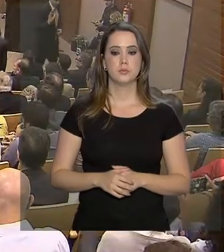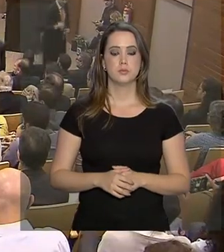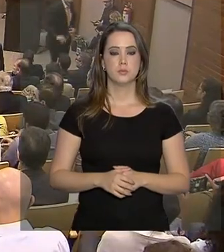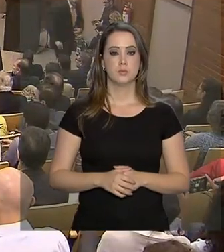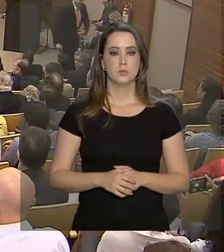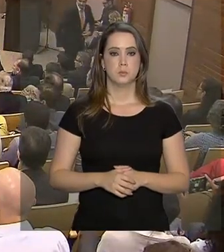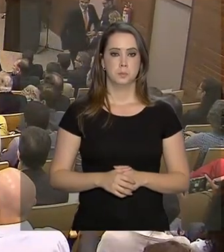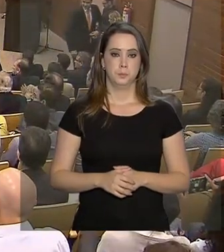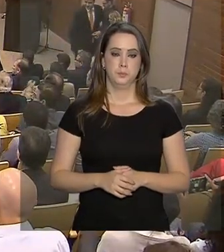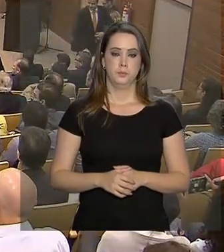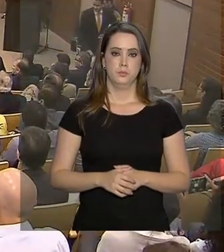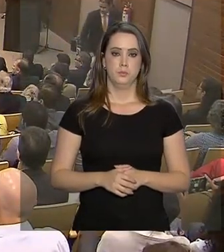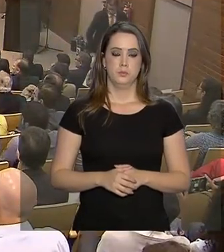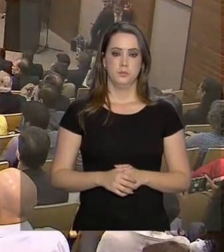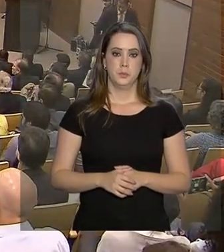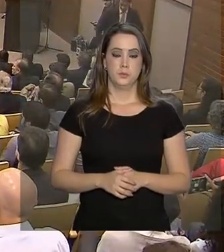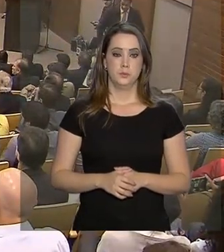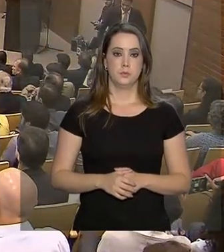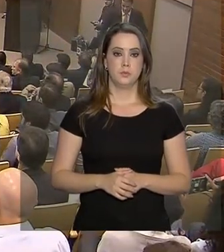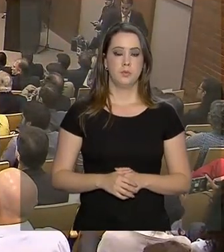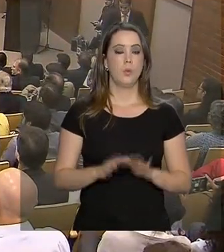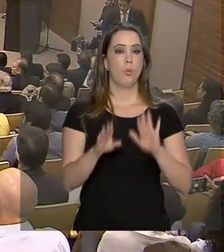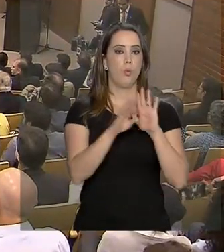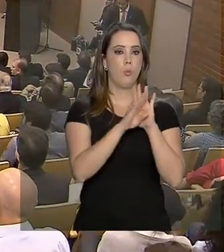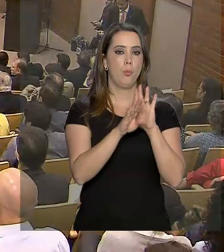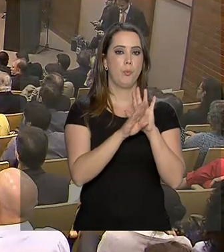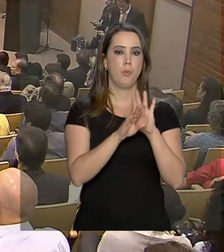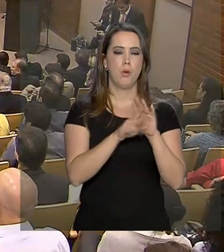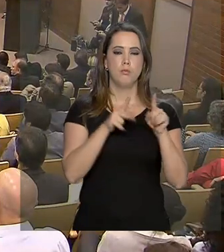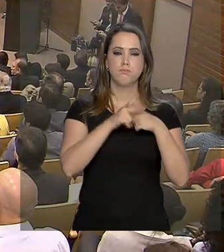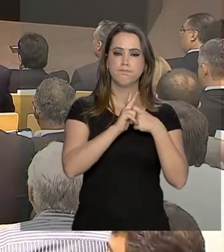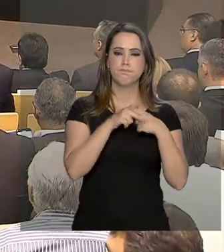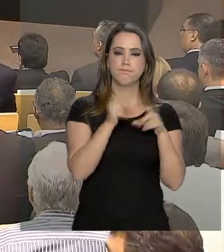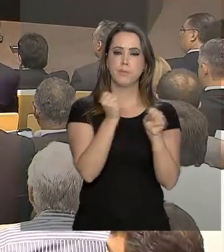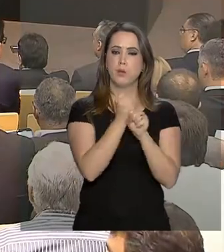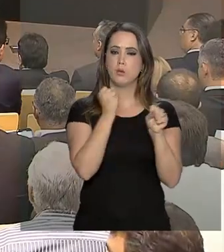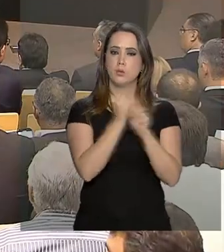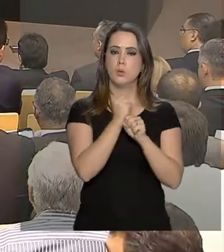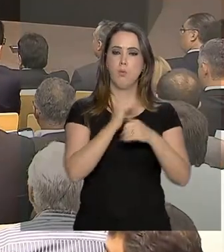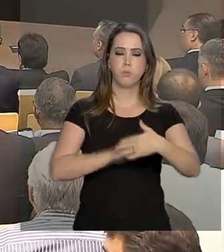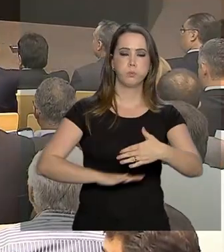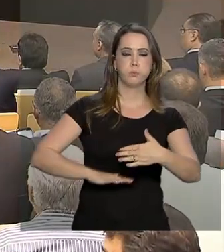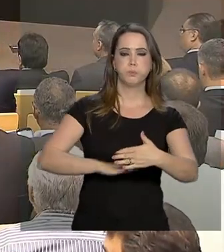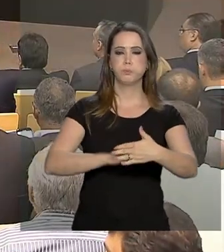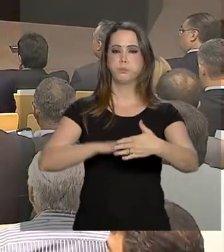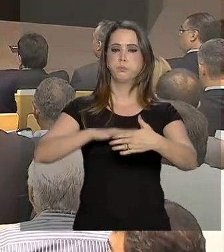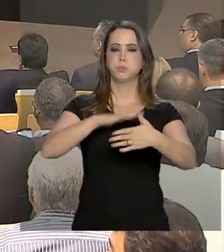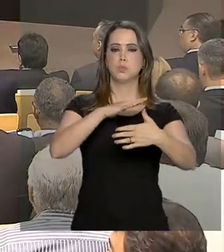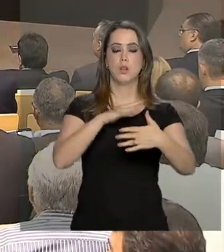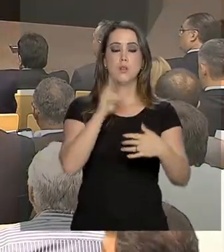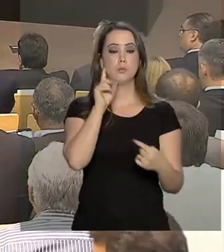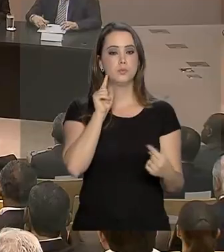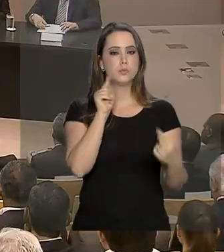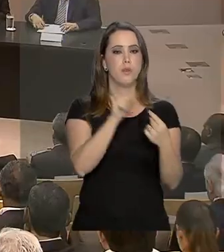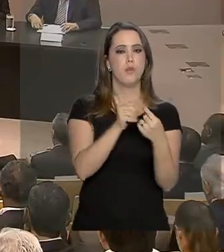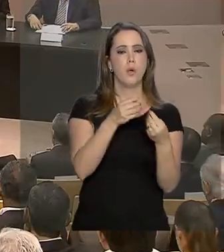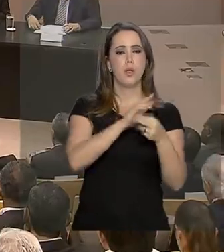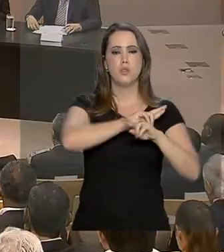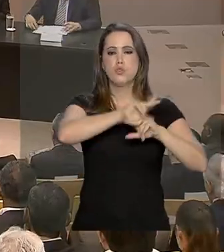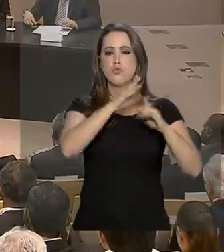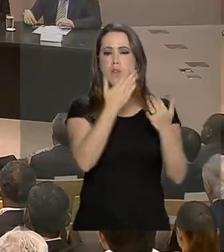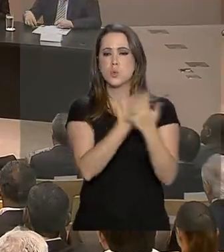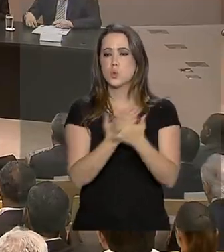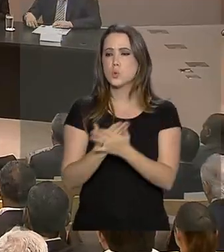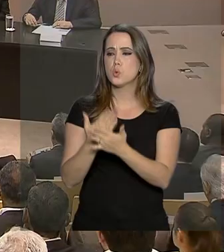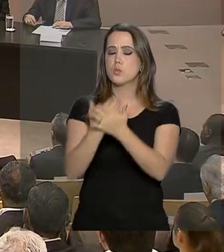O plano de reabilitação de barragens ligadas a órgãos federais leva em conta um diagnóstico estrutural, jurídico,